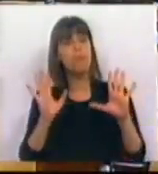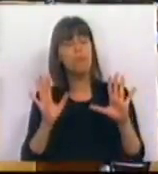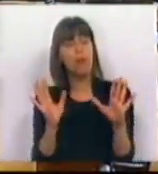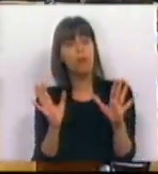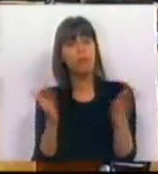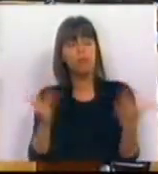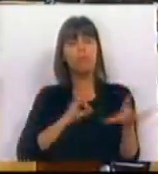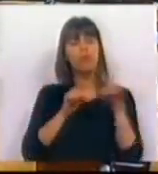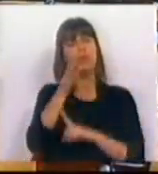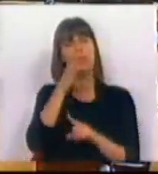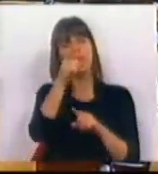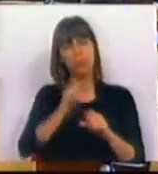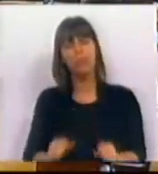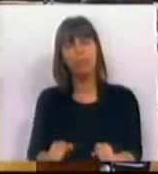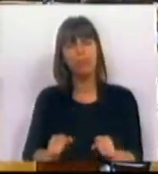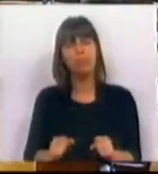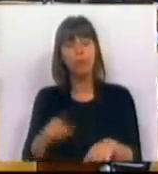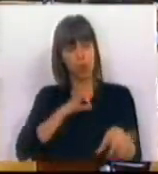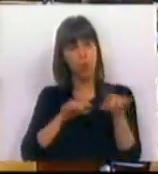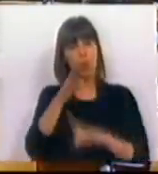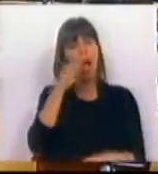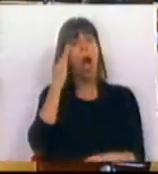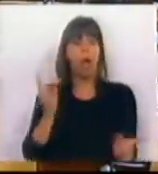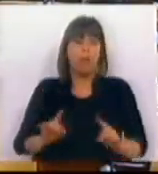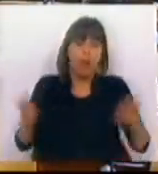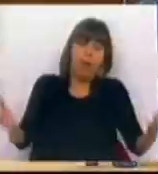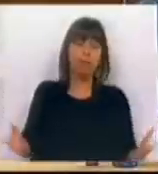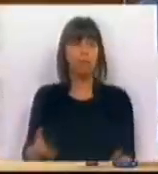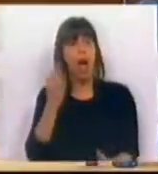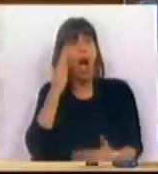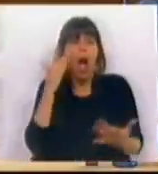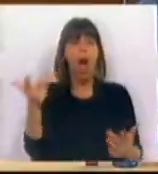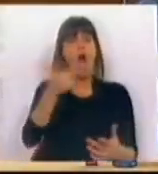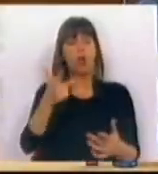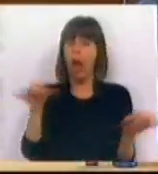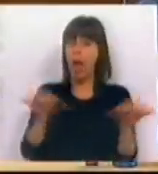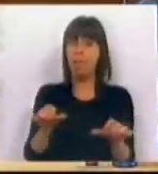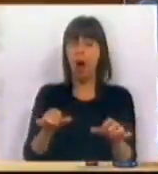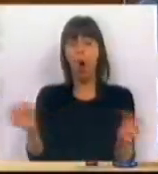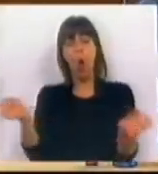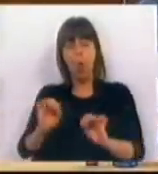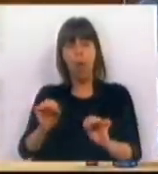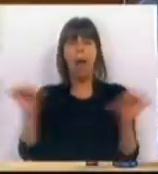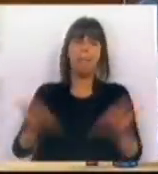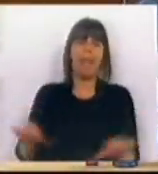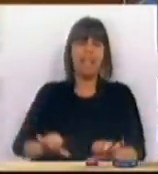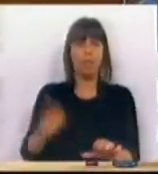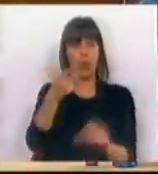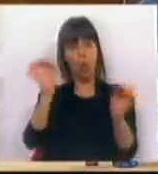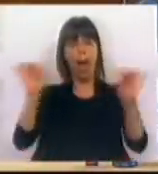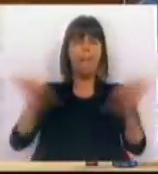Mas o Sr. Deputado acha que não. Acha que com a troika era mau mas sem a troika é péssimo.